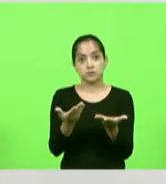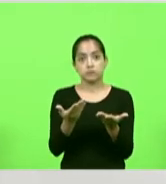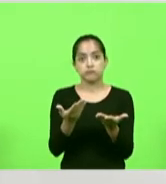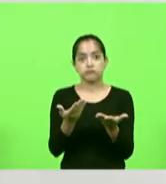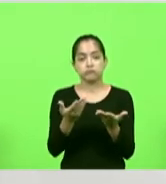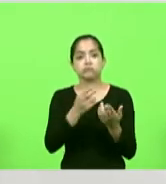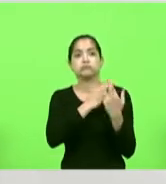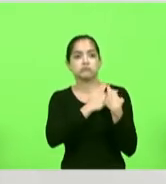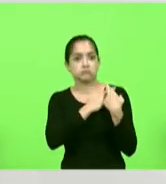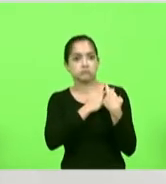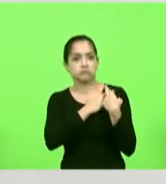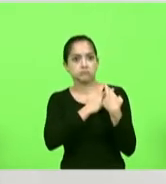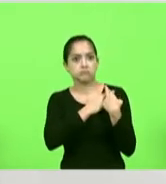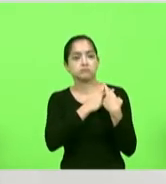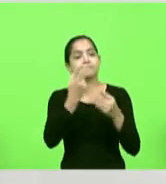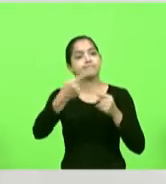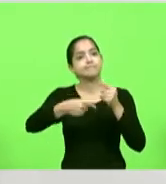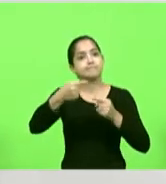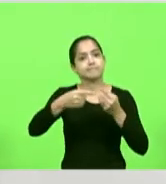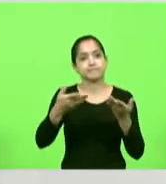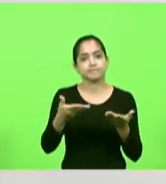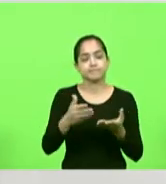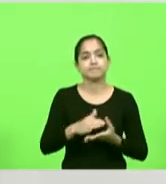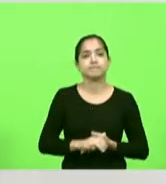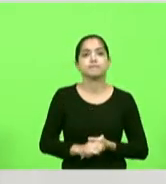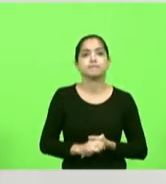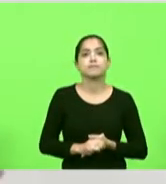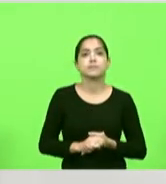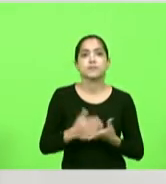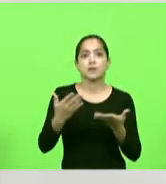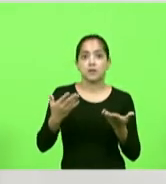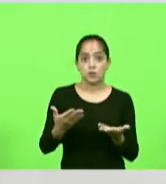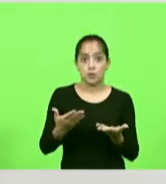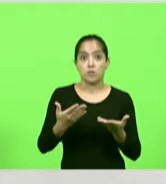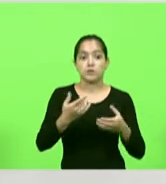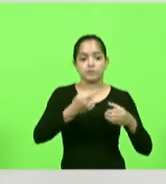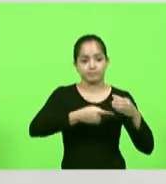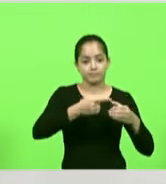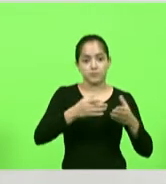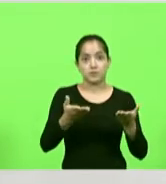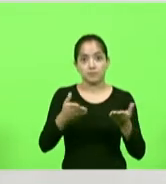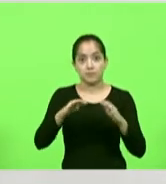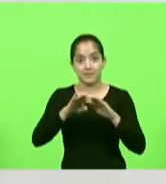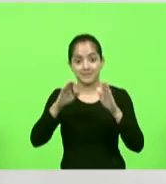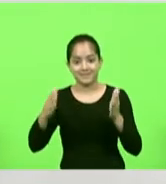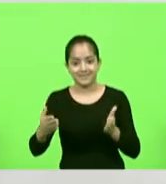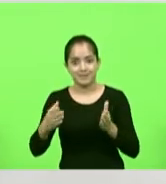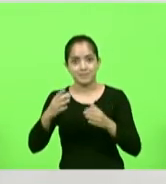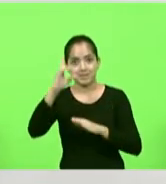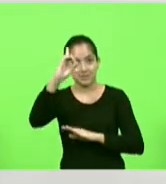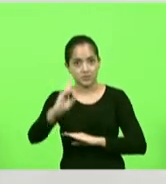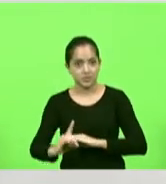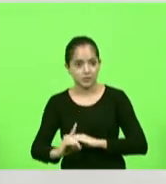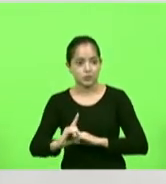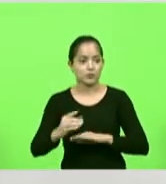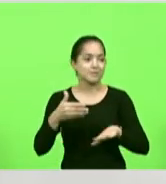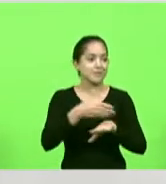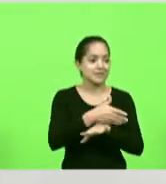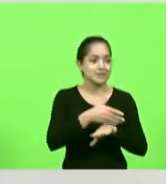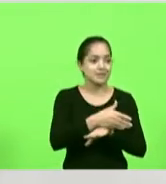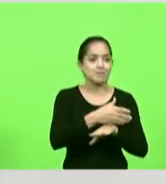responsabilidade de eu tocar esse assunto. E como eu sou membro da mesa, eu não tenho como participar da Comissão, mas,